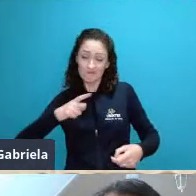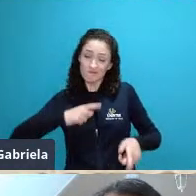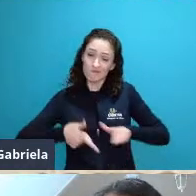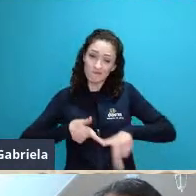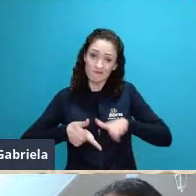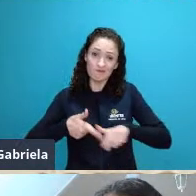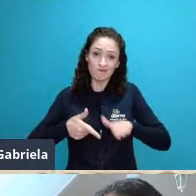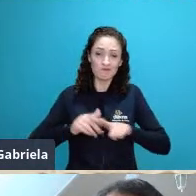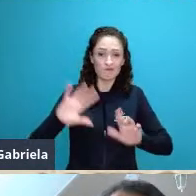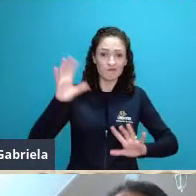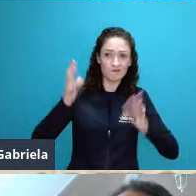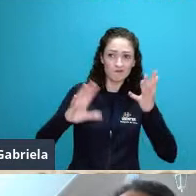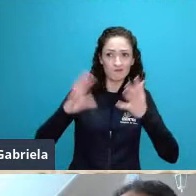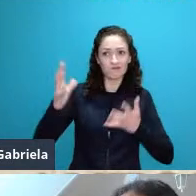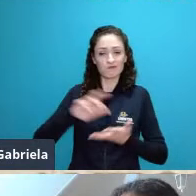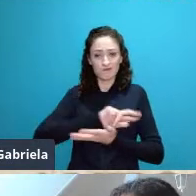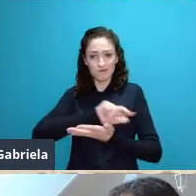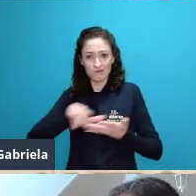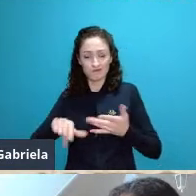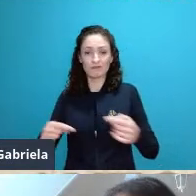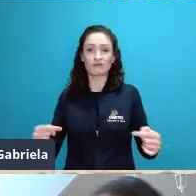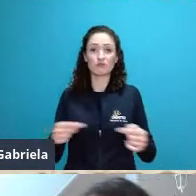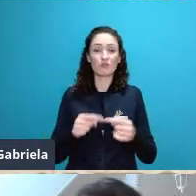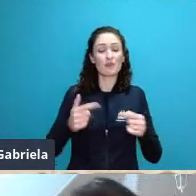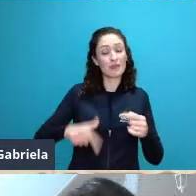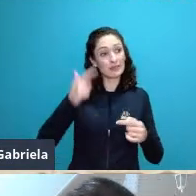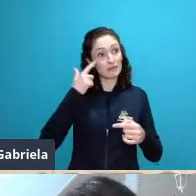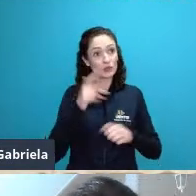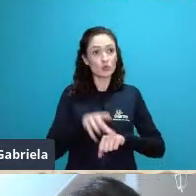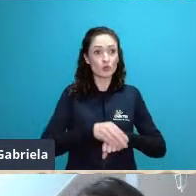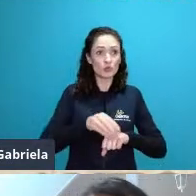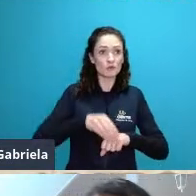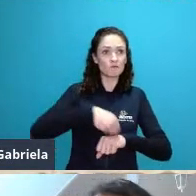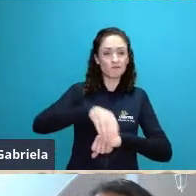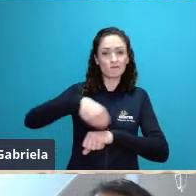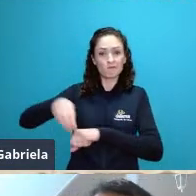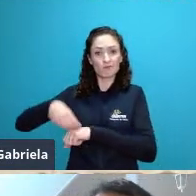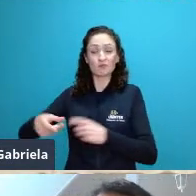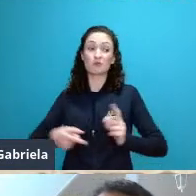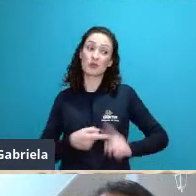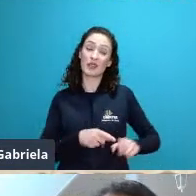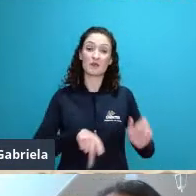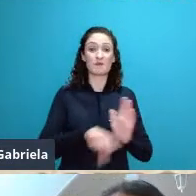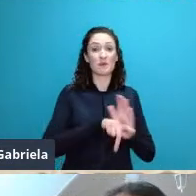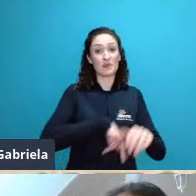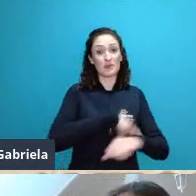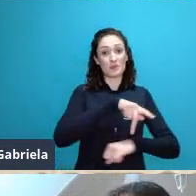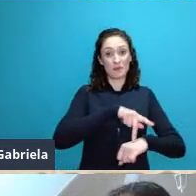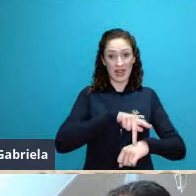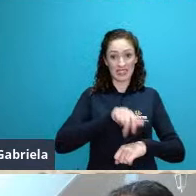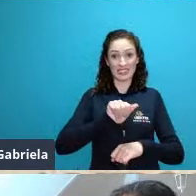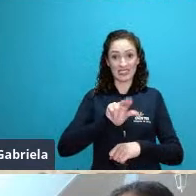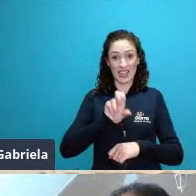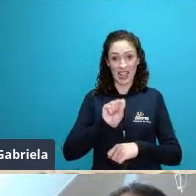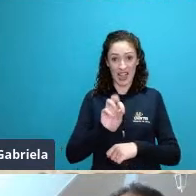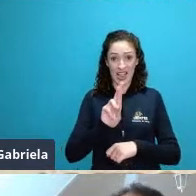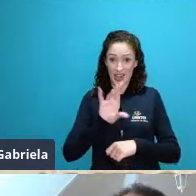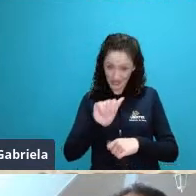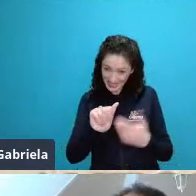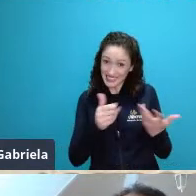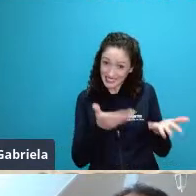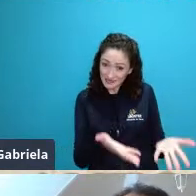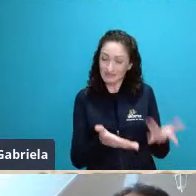divulgação do seu conhecimento ele era austríaco então por consequência na segunda guerra